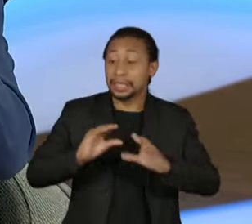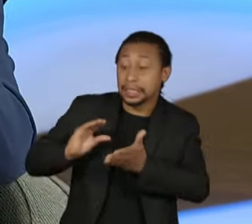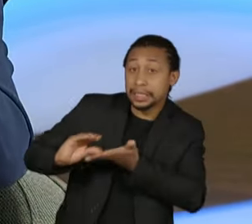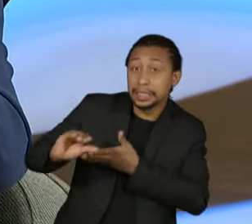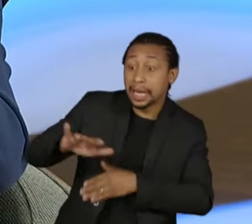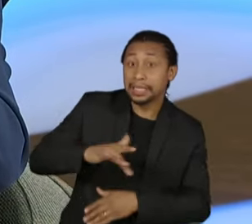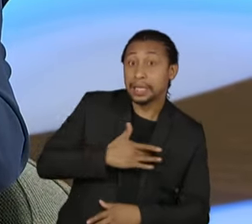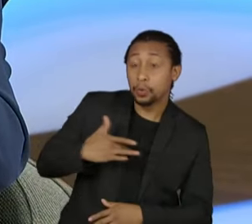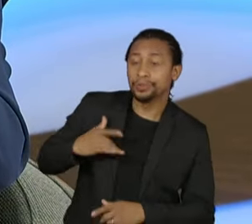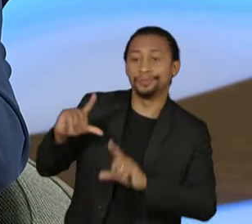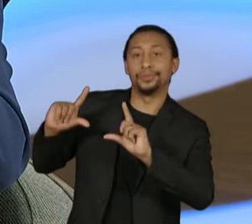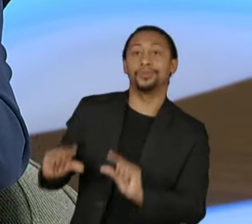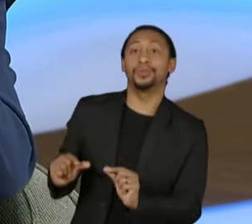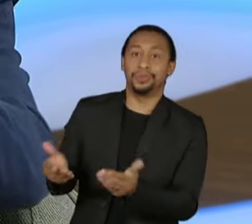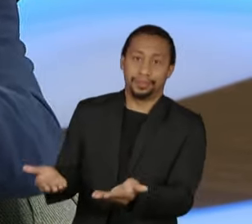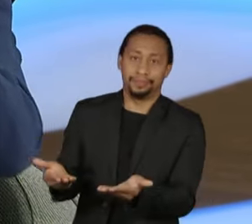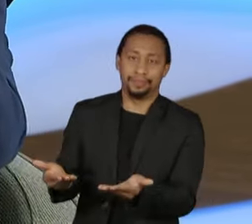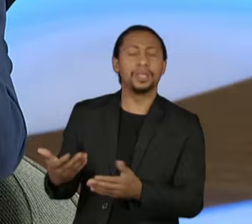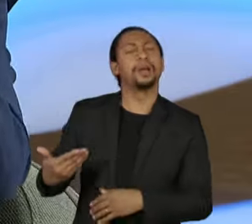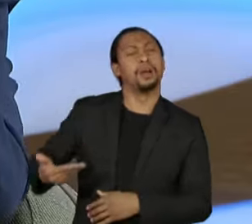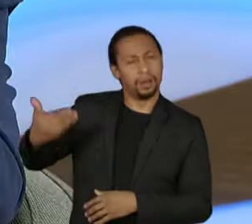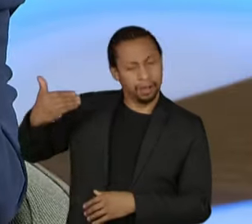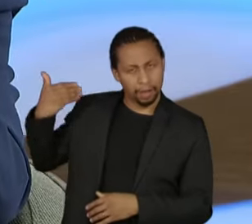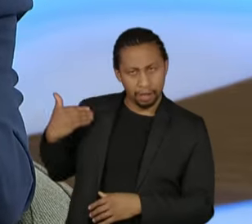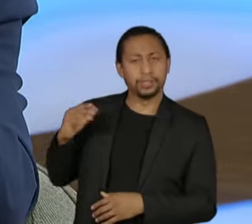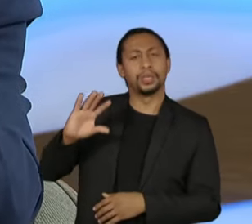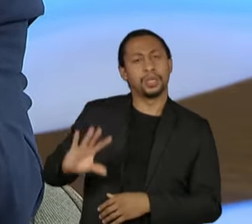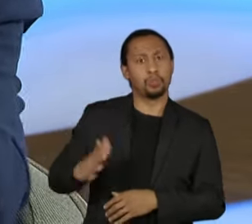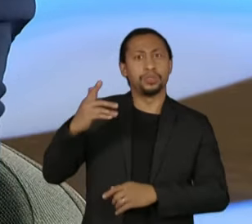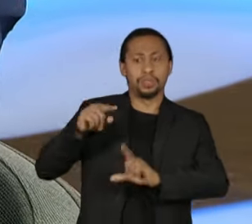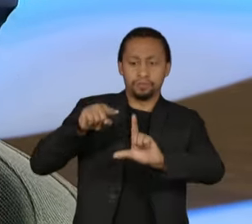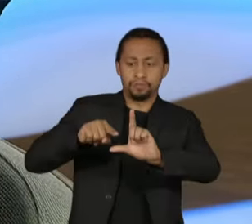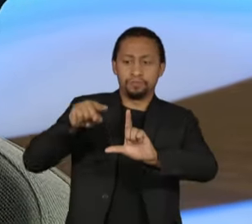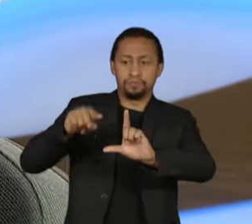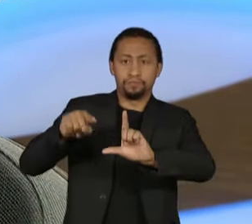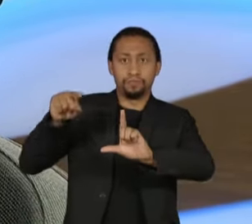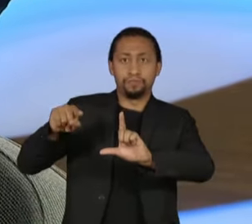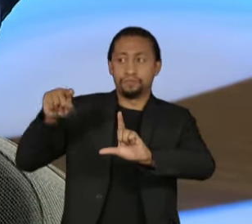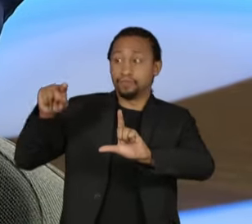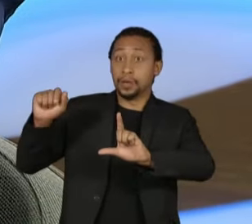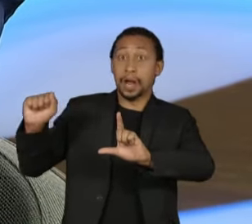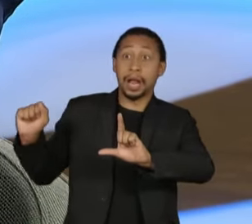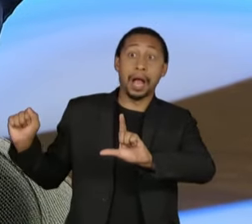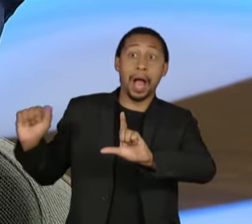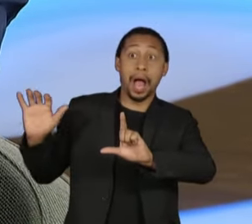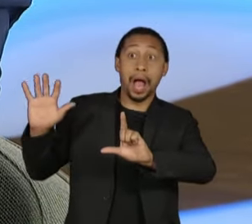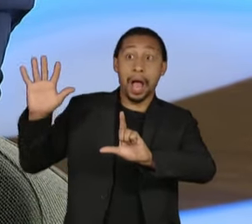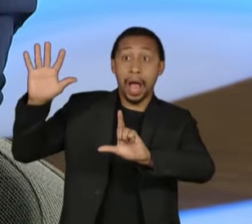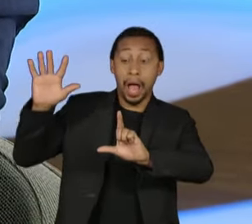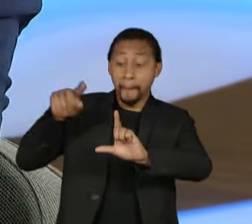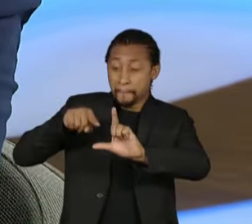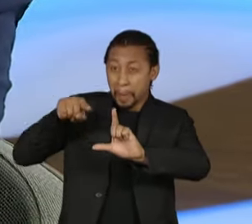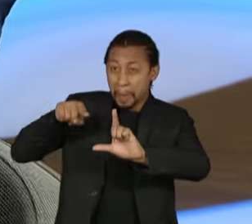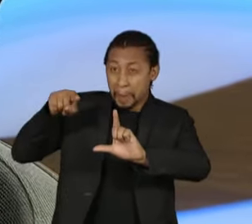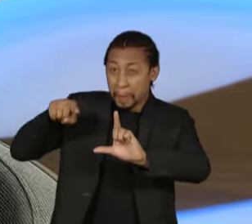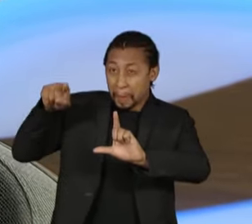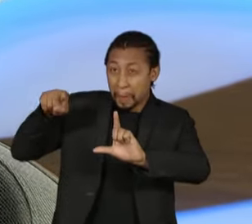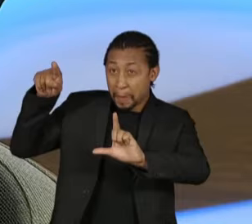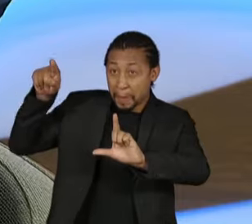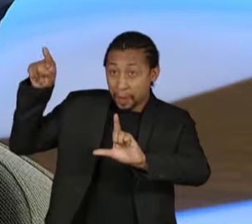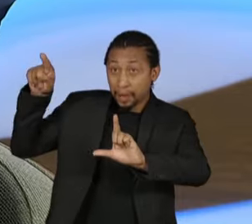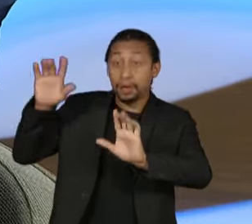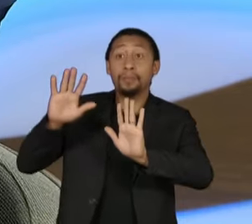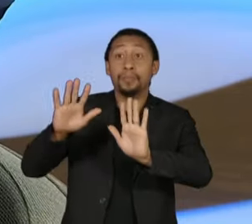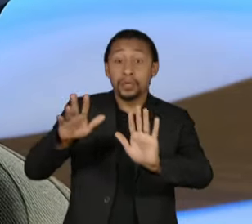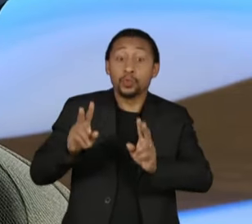inflação subindo, como aconteceu em alta velocidade, ali tinha um ganho, está certo? Conjuntural. Agora